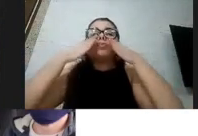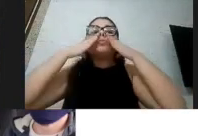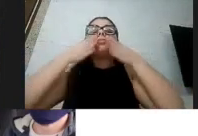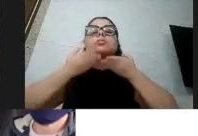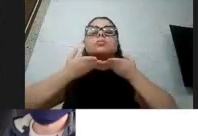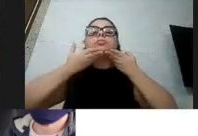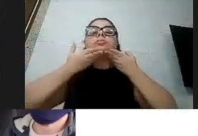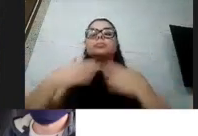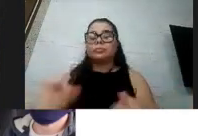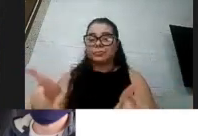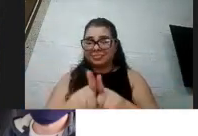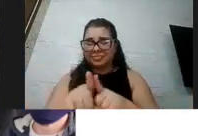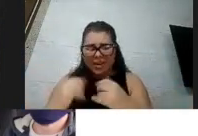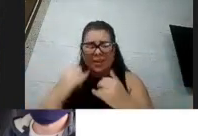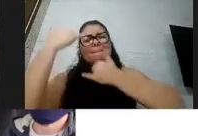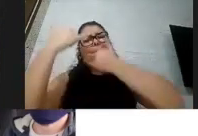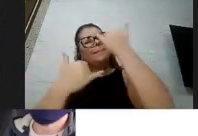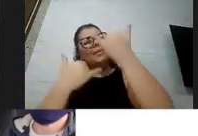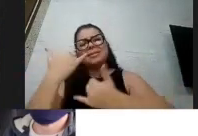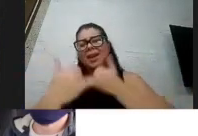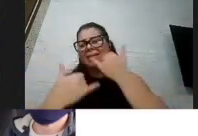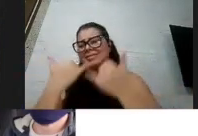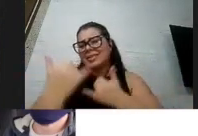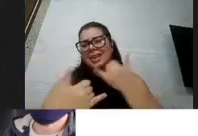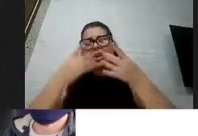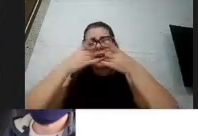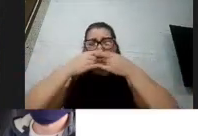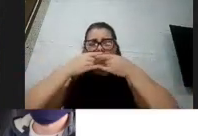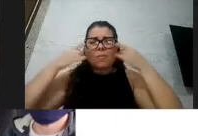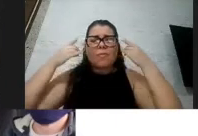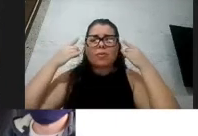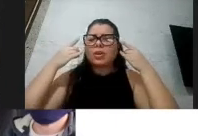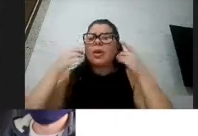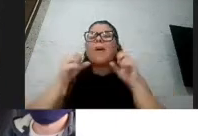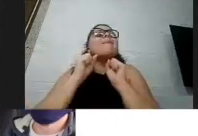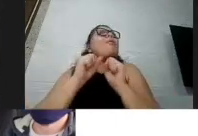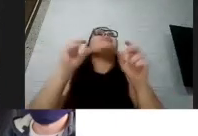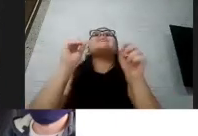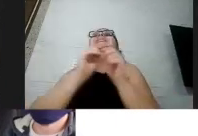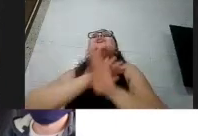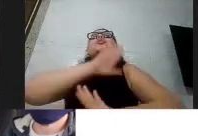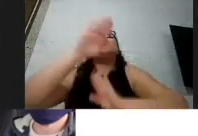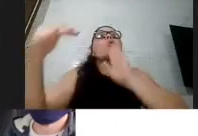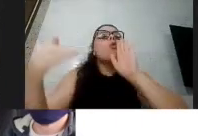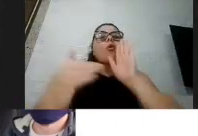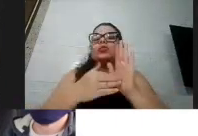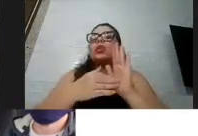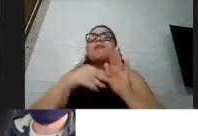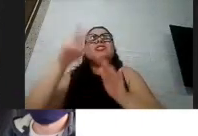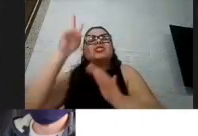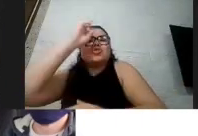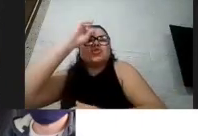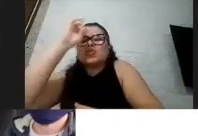Brincadeiras com máscara e histórias, então brincar de super herói, vale tudo para convencer as pessoas a